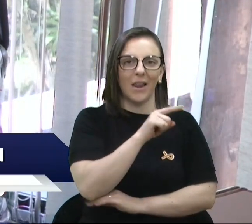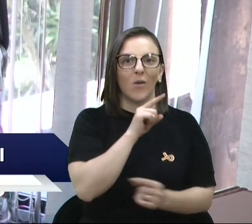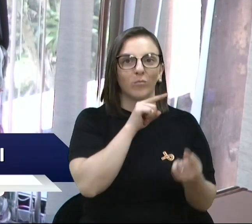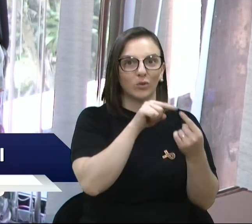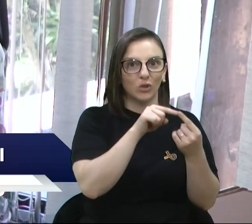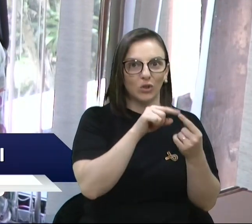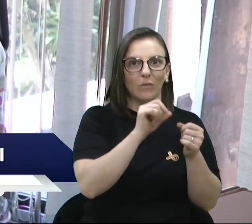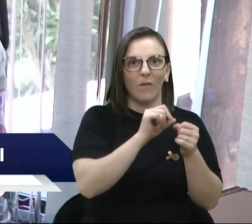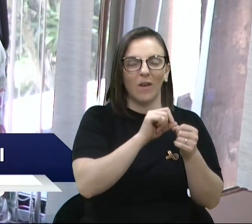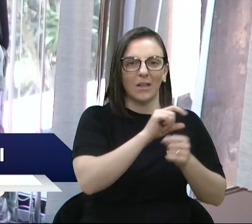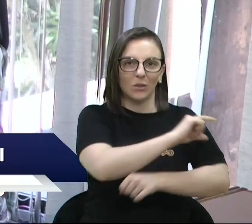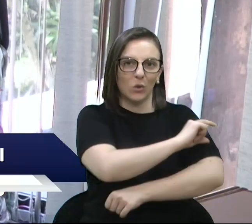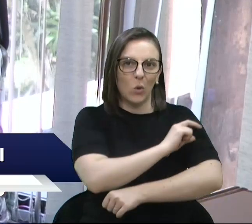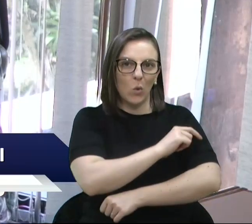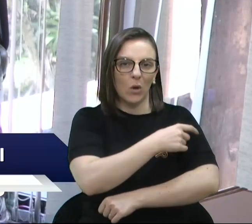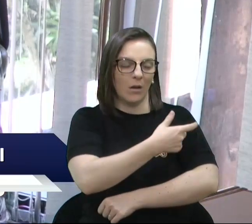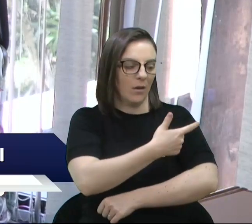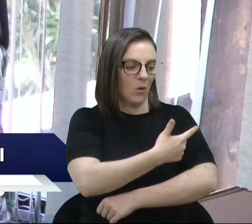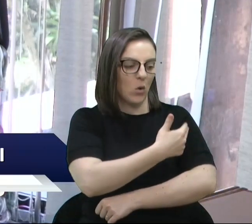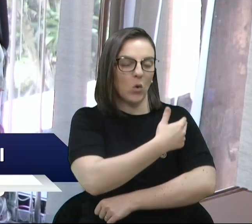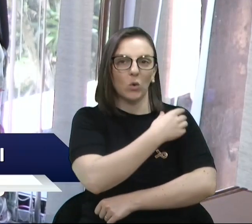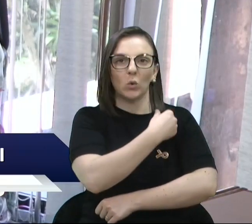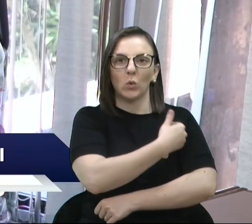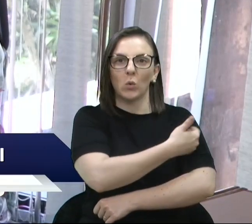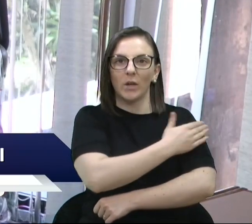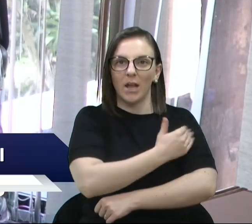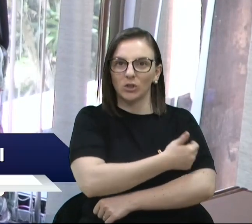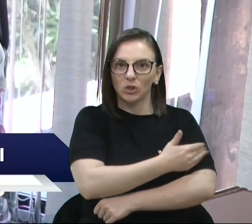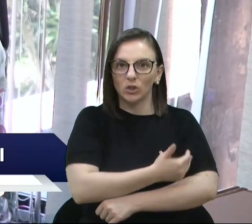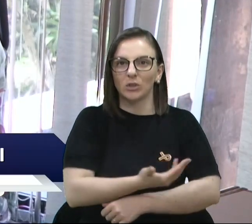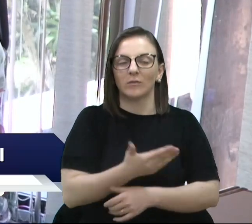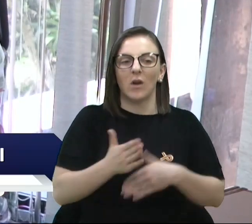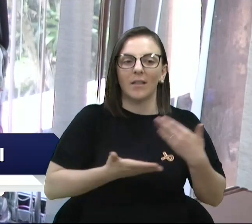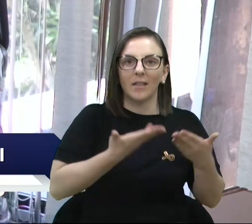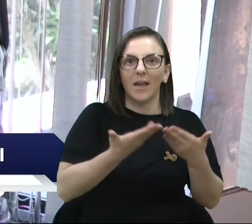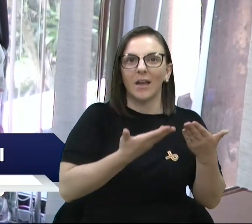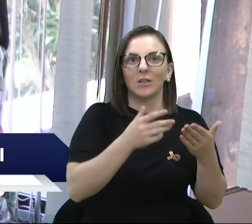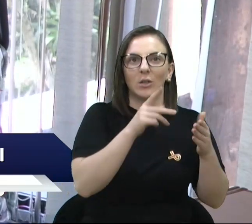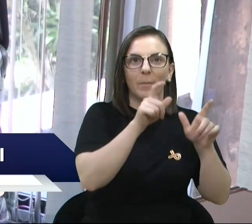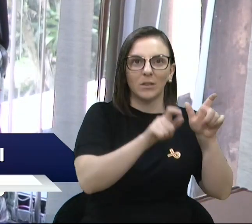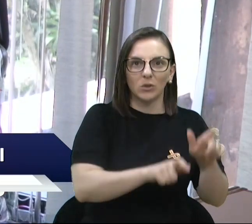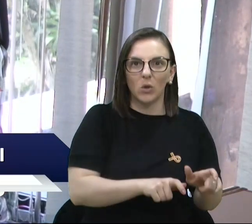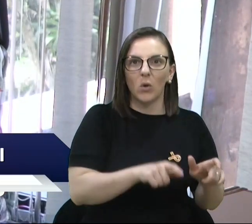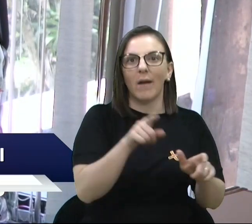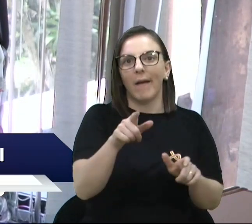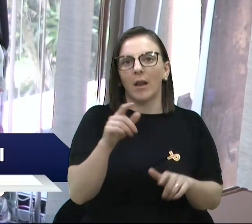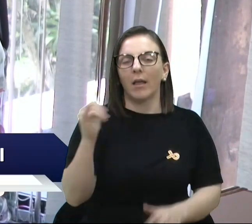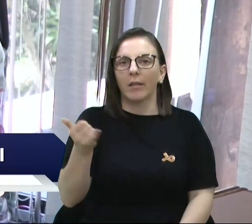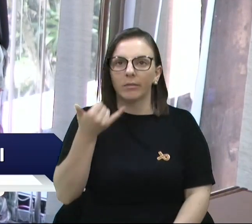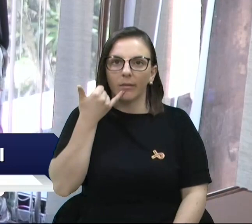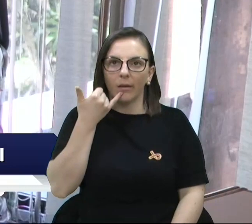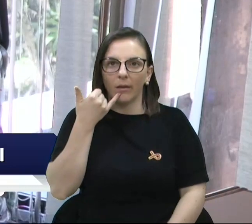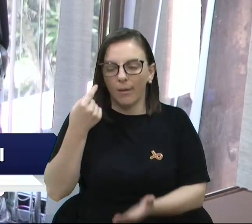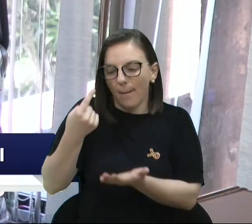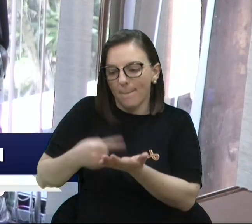paciente, fazendo atividades assistenciais propriamente ditas, está lá atendendo o telefone, agendando consulta,